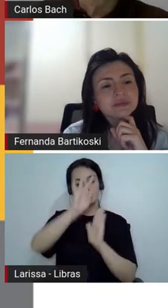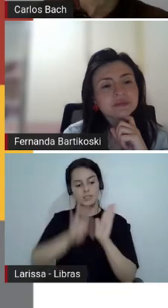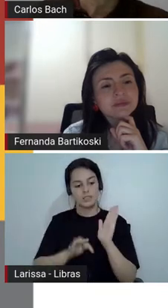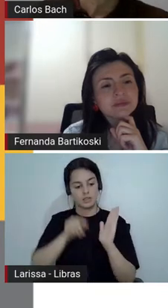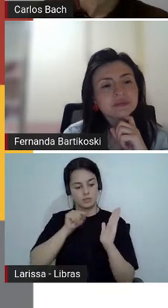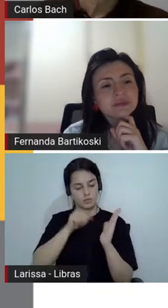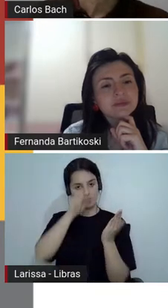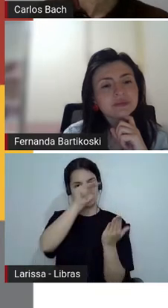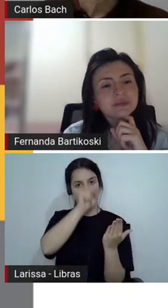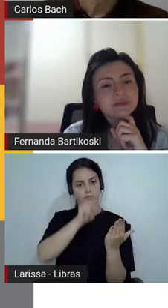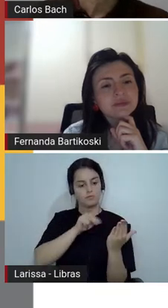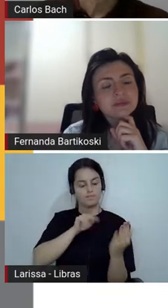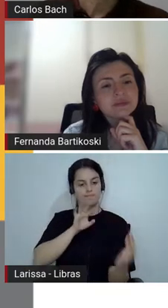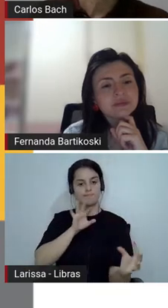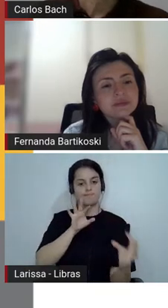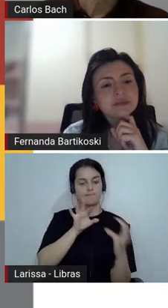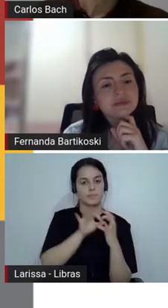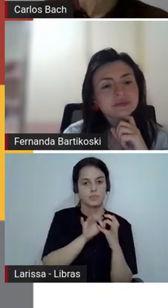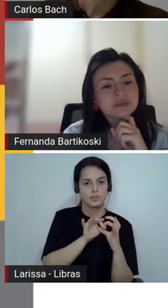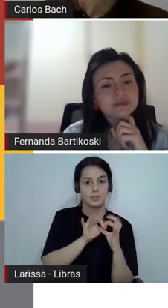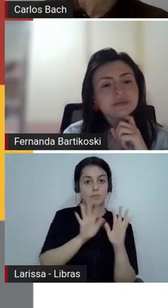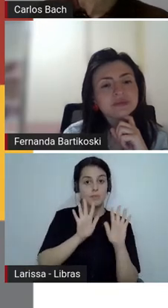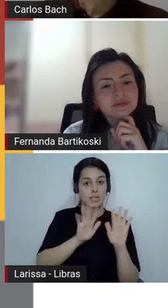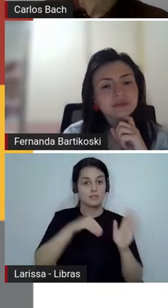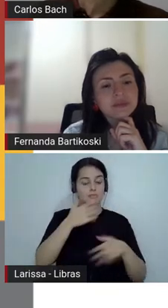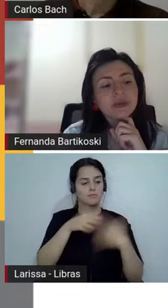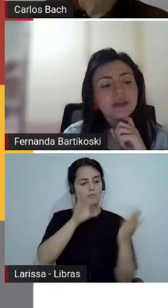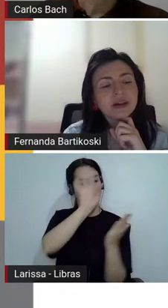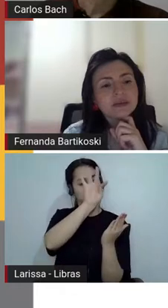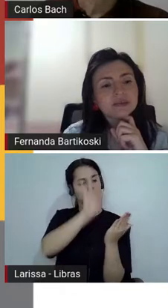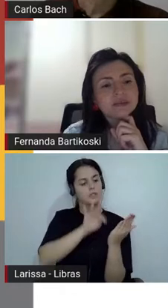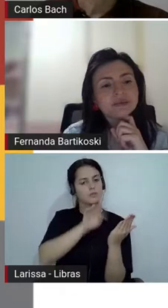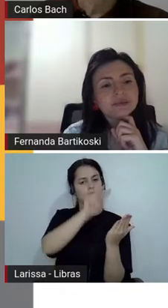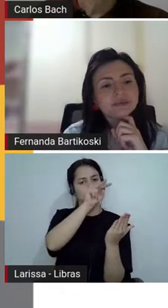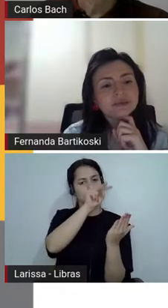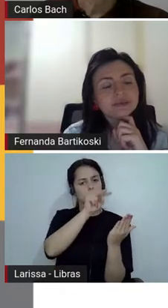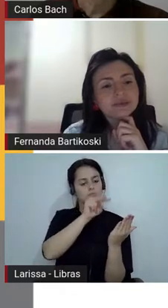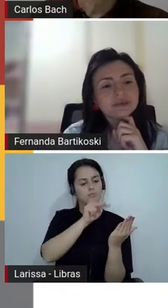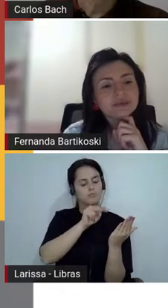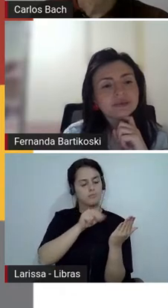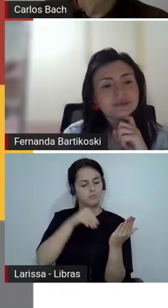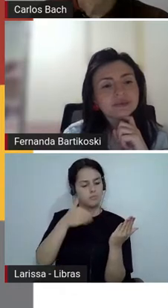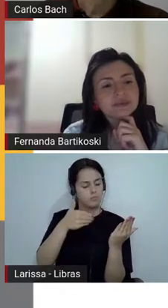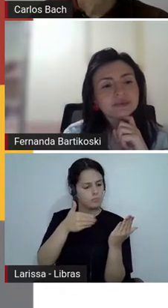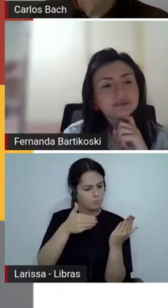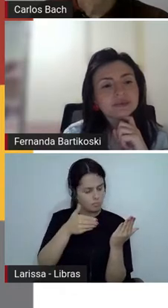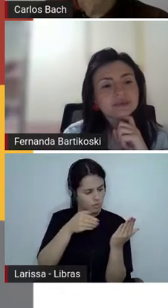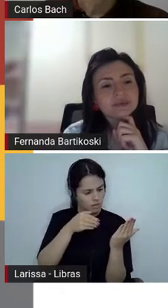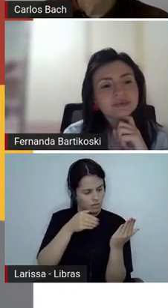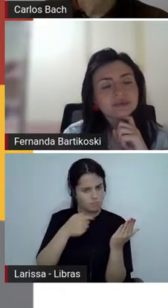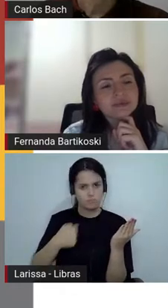ruptura desse horizonte de expectativas, que aí é o que o Cândido vai dizer assim,